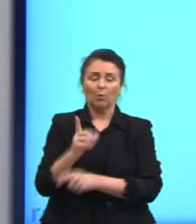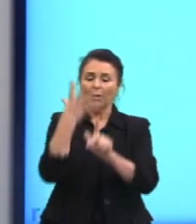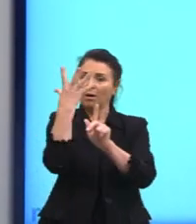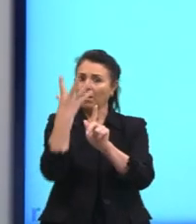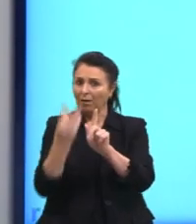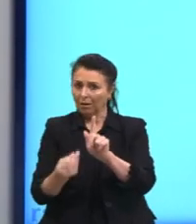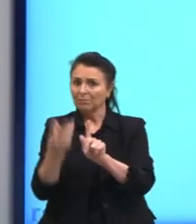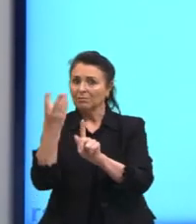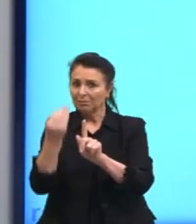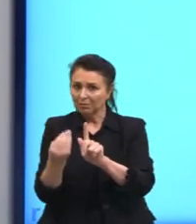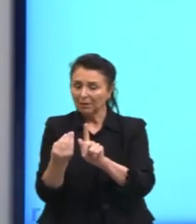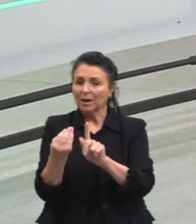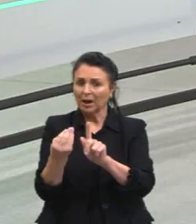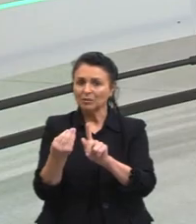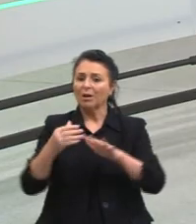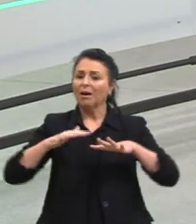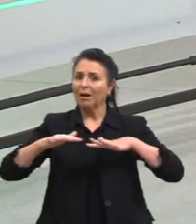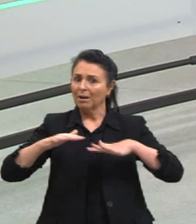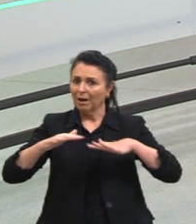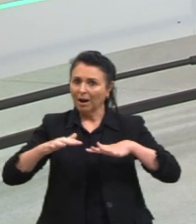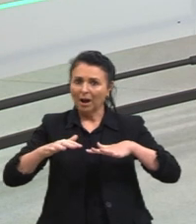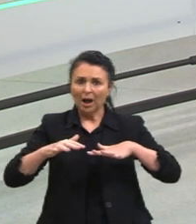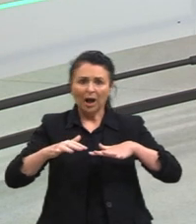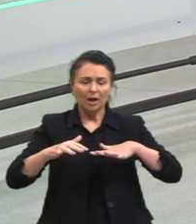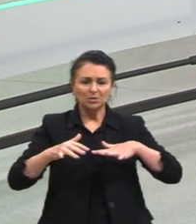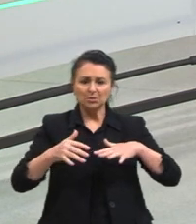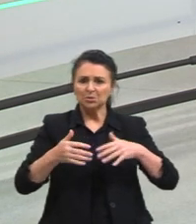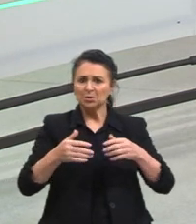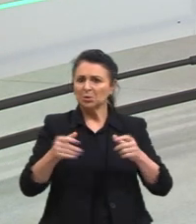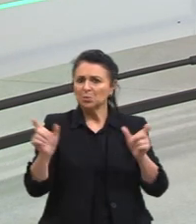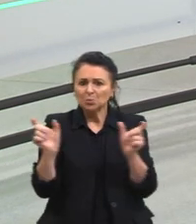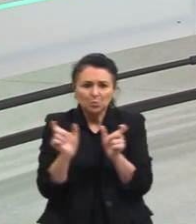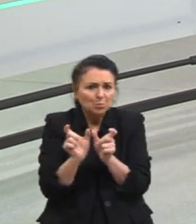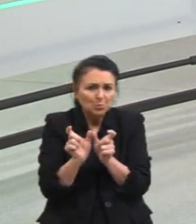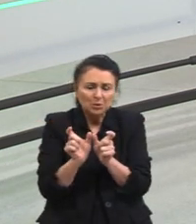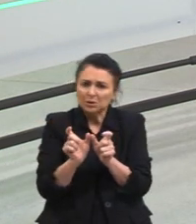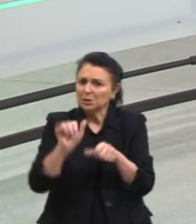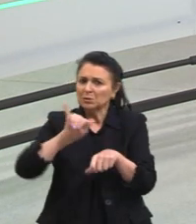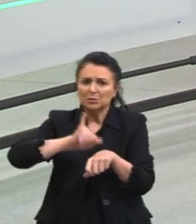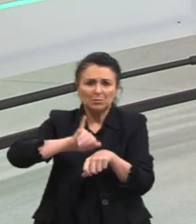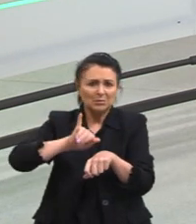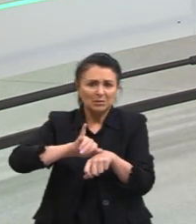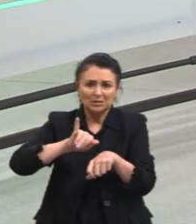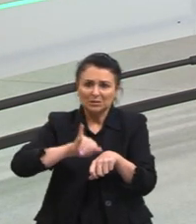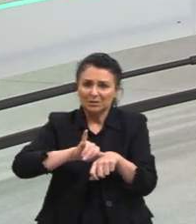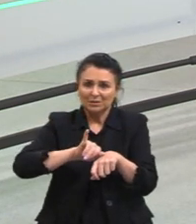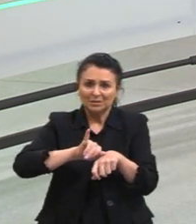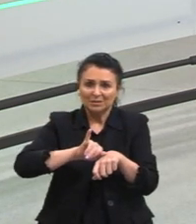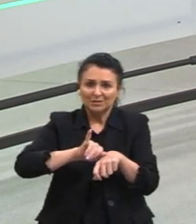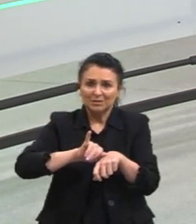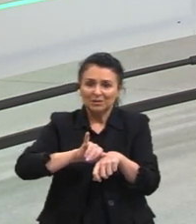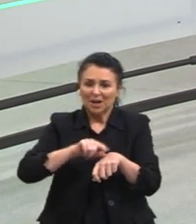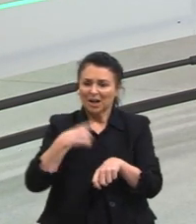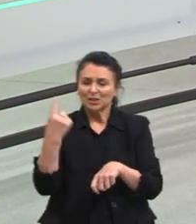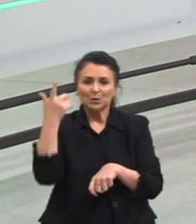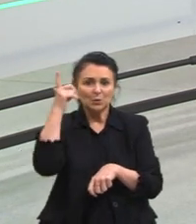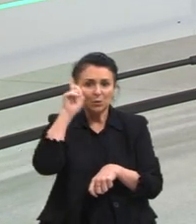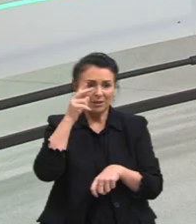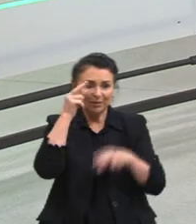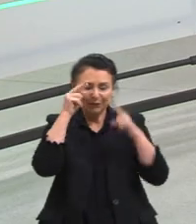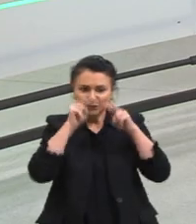gravidade, ela age até nos pequenos objetos. Certo? A gente não consegue, claro,